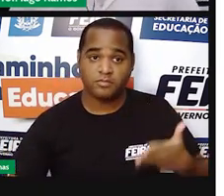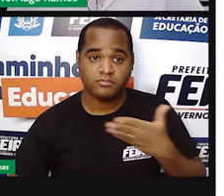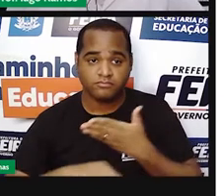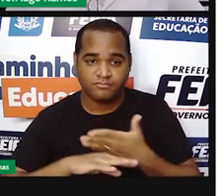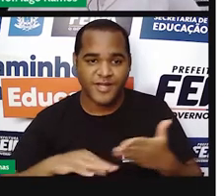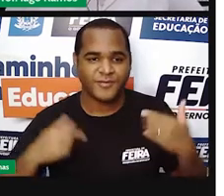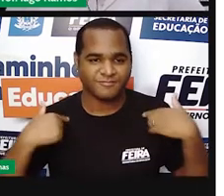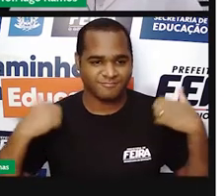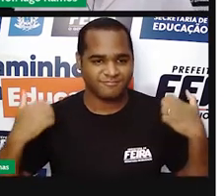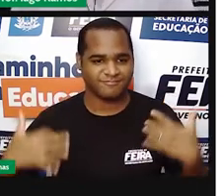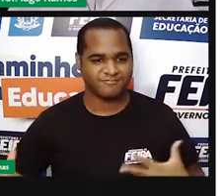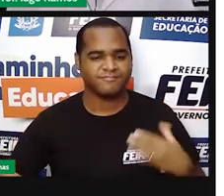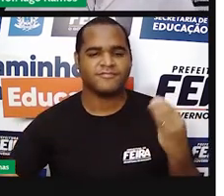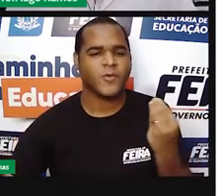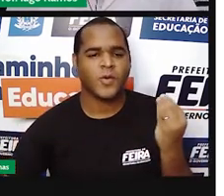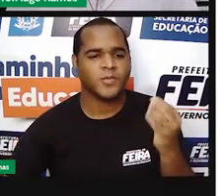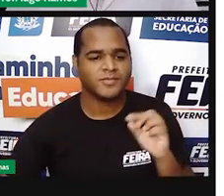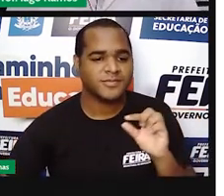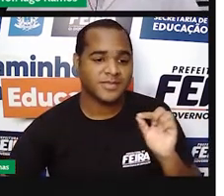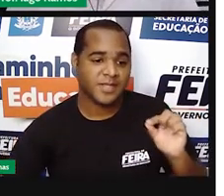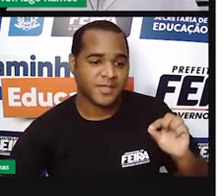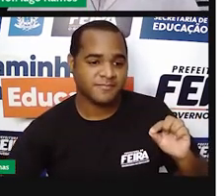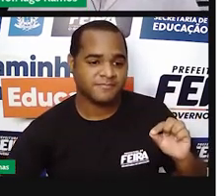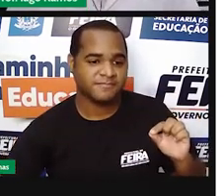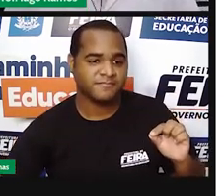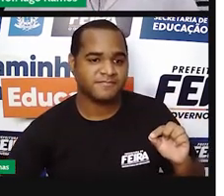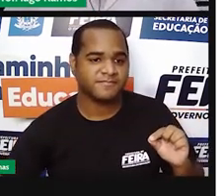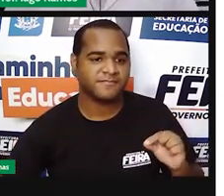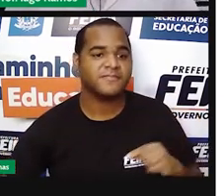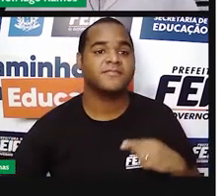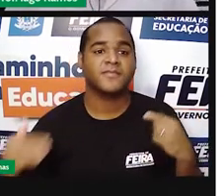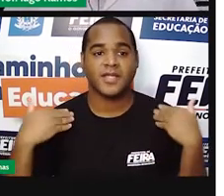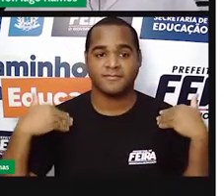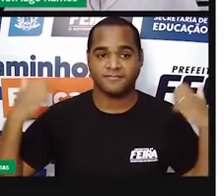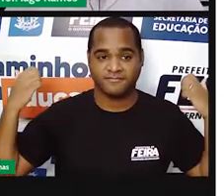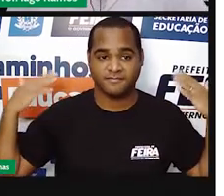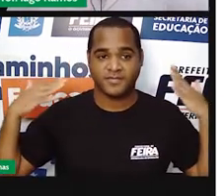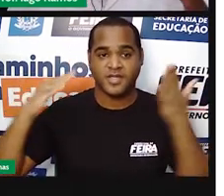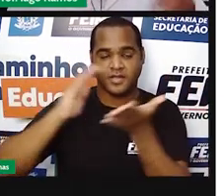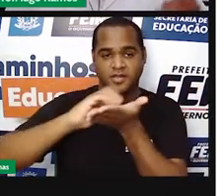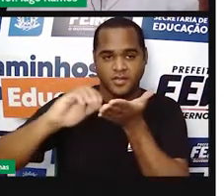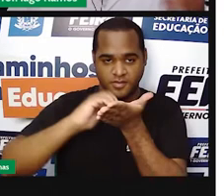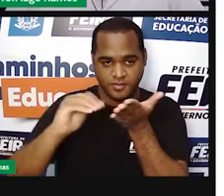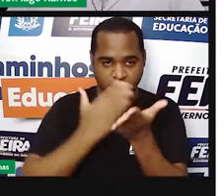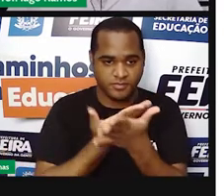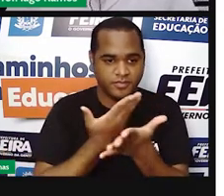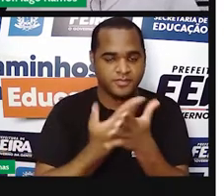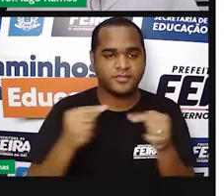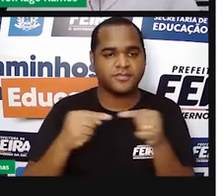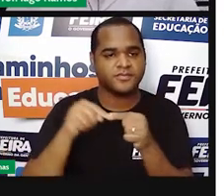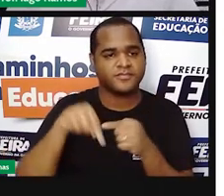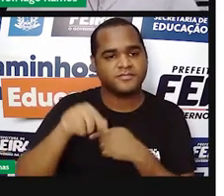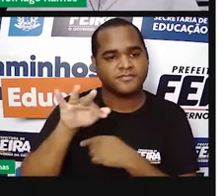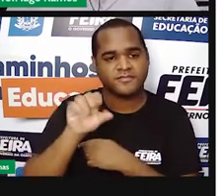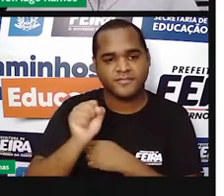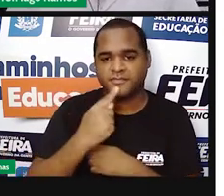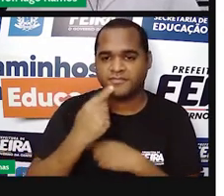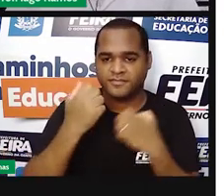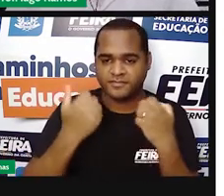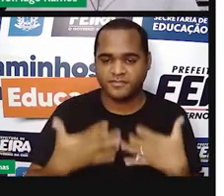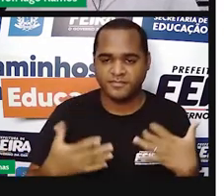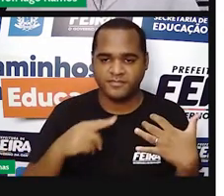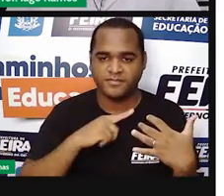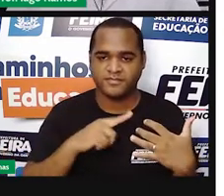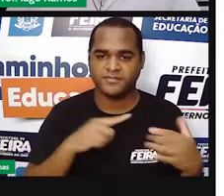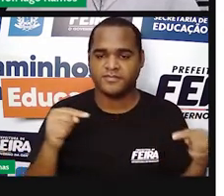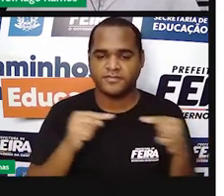e atrás o cartaz da Secretaria Municipal de Educação de Feira de Santana, nossa queridíssima